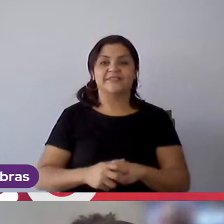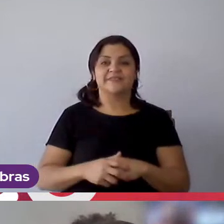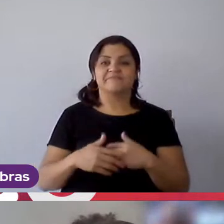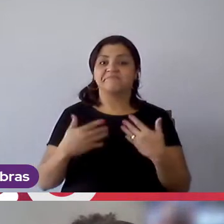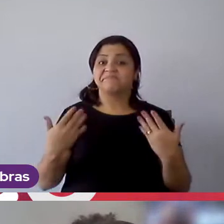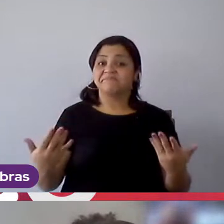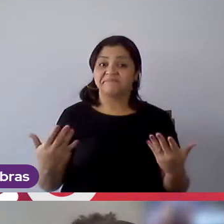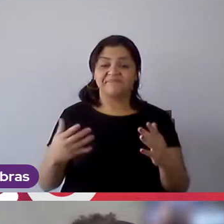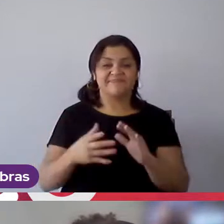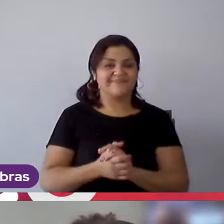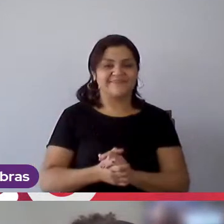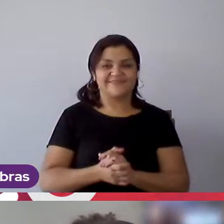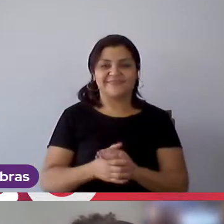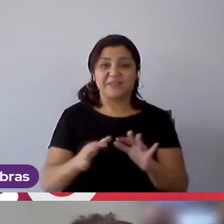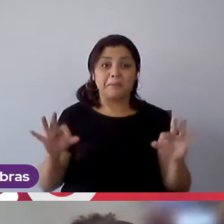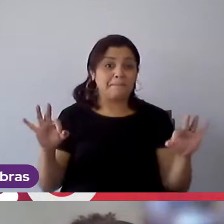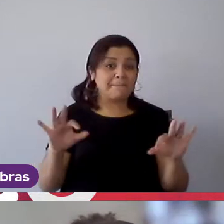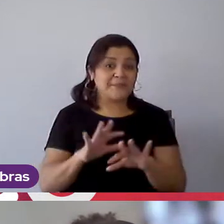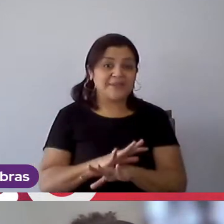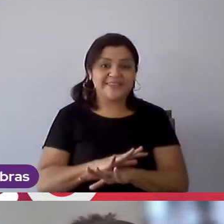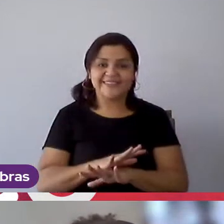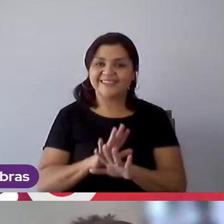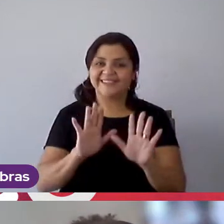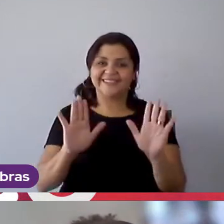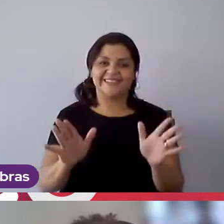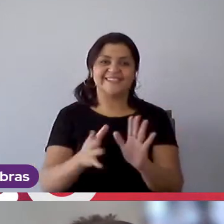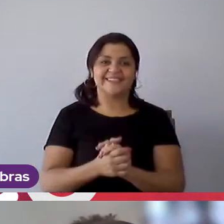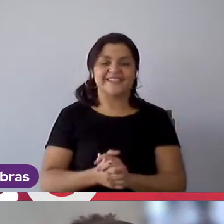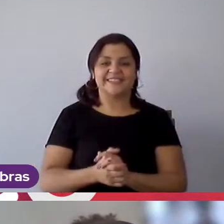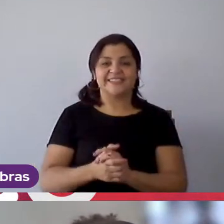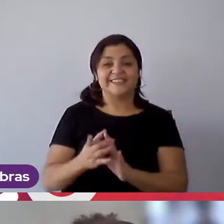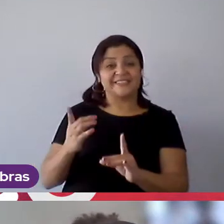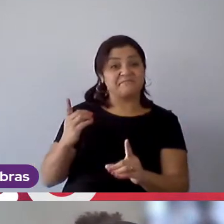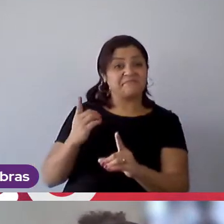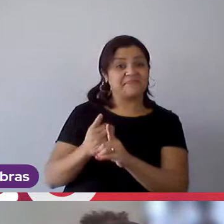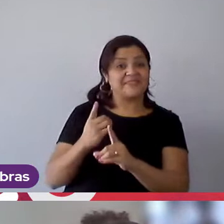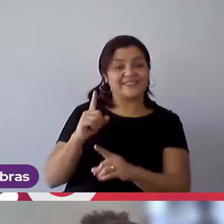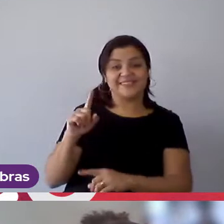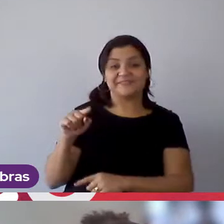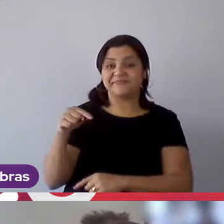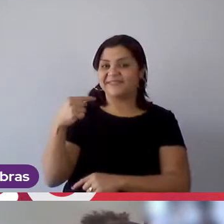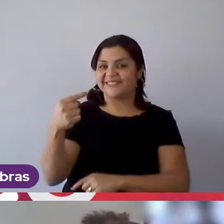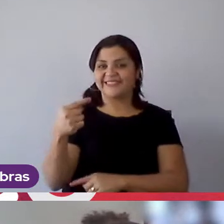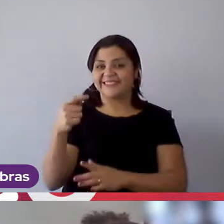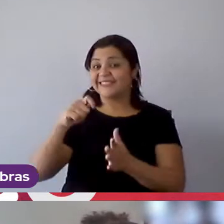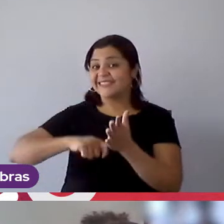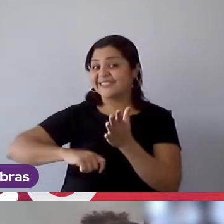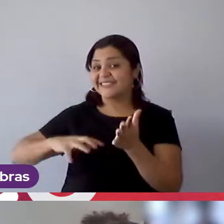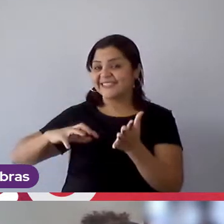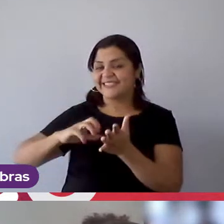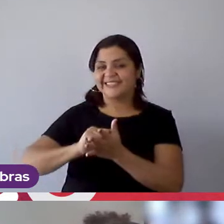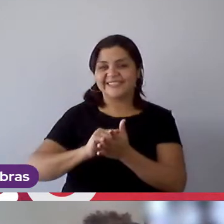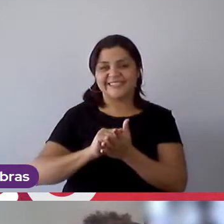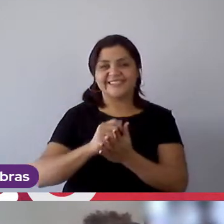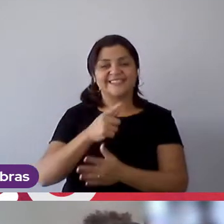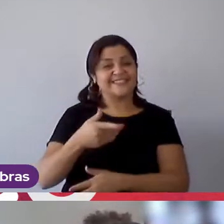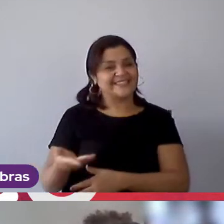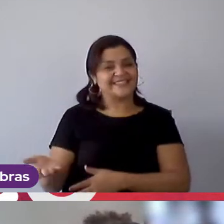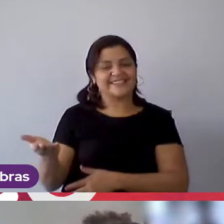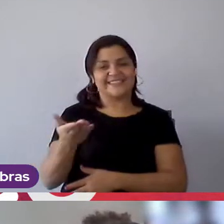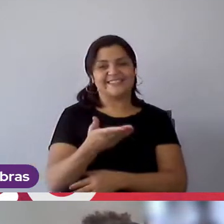mas acho que é isso a gente espera vocês as inscrições de vocês